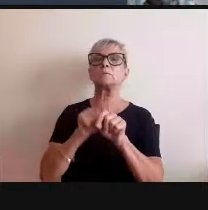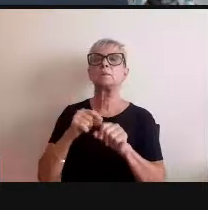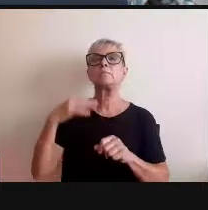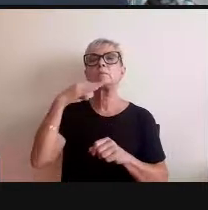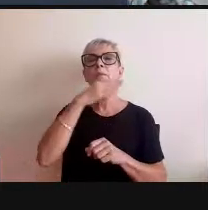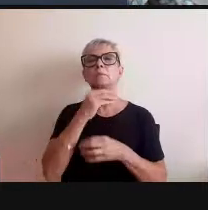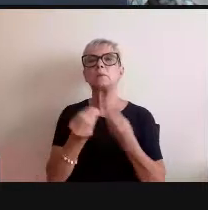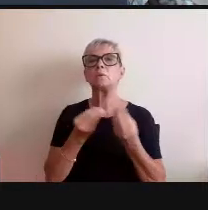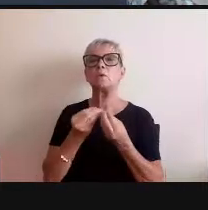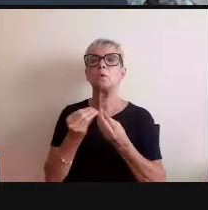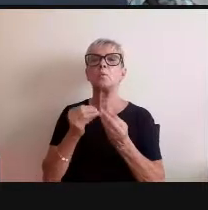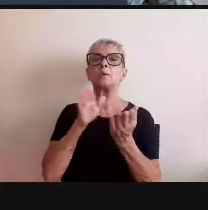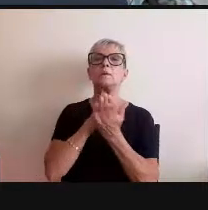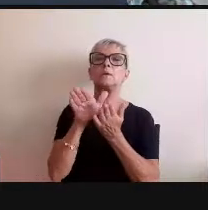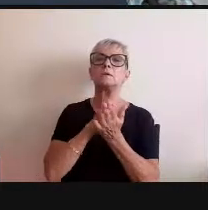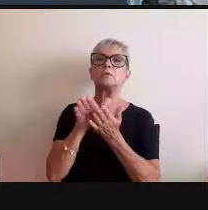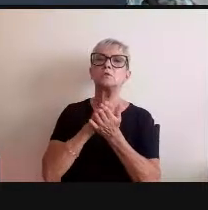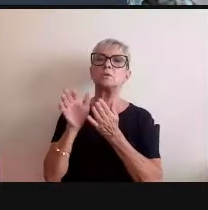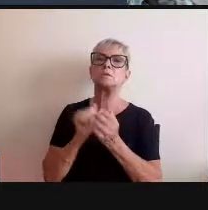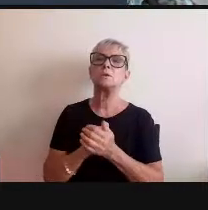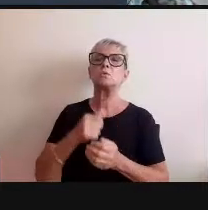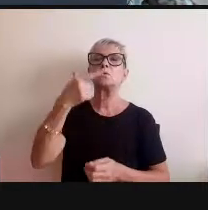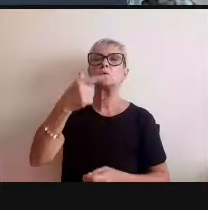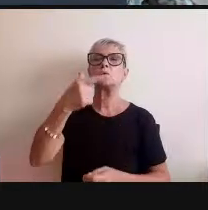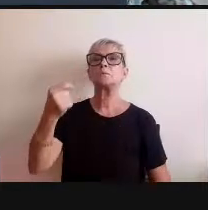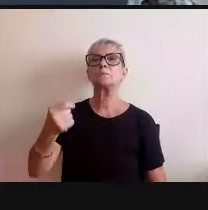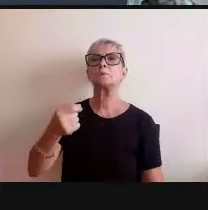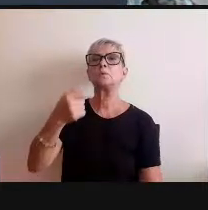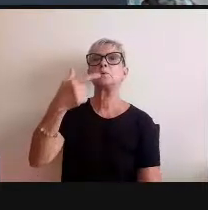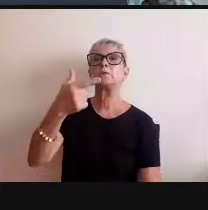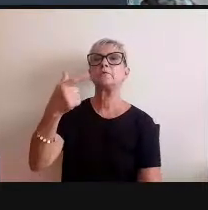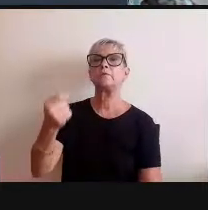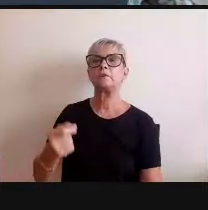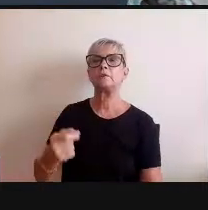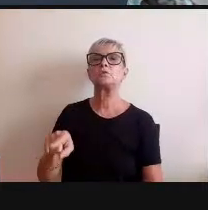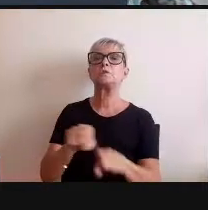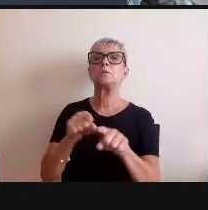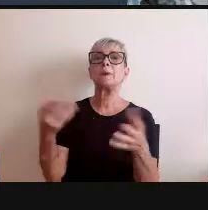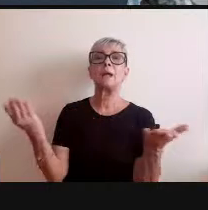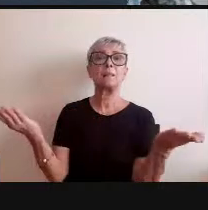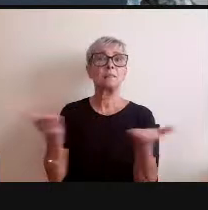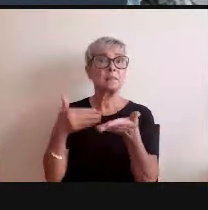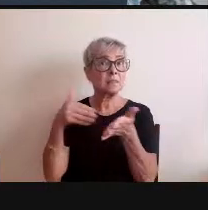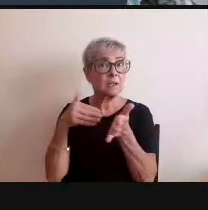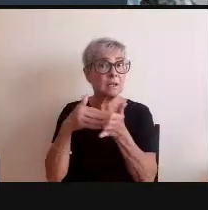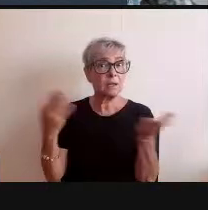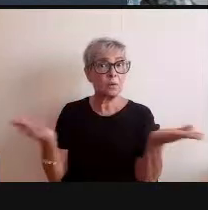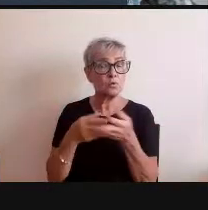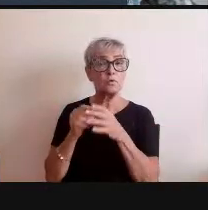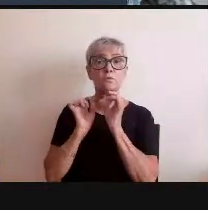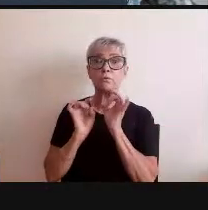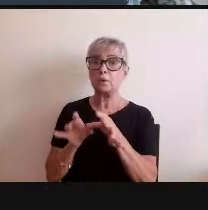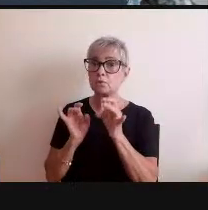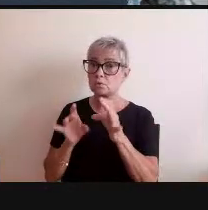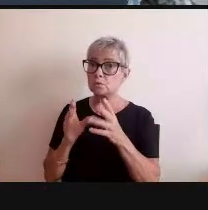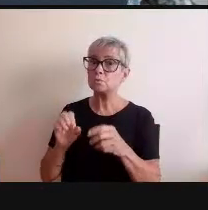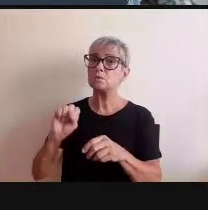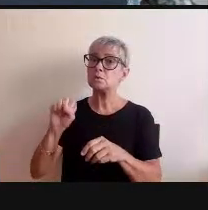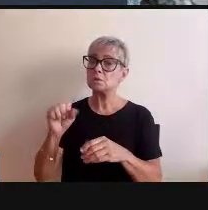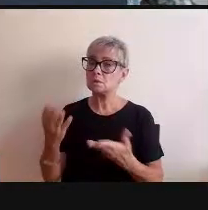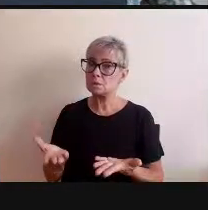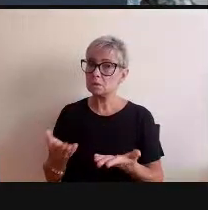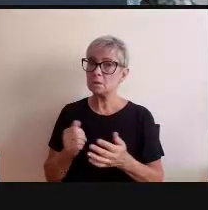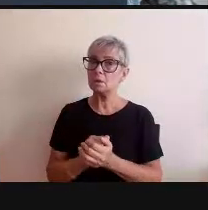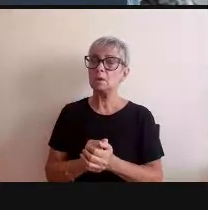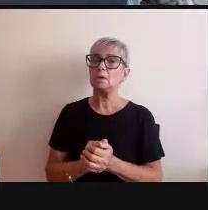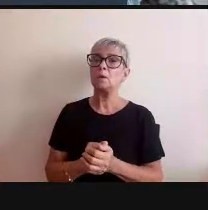edição de 2020 e esse catálogo é vendido até hoje ele já foi adquirido